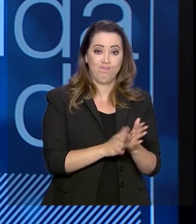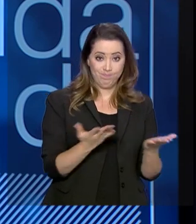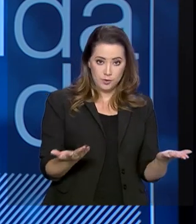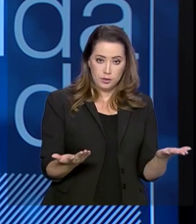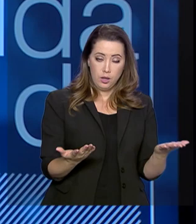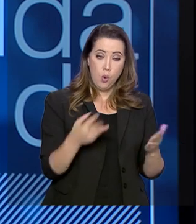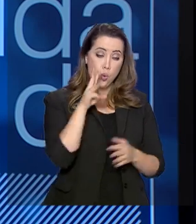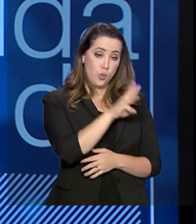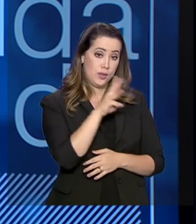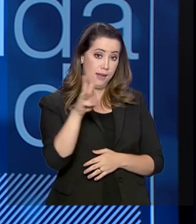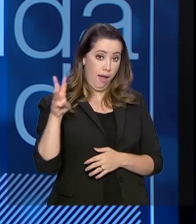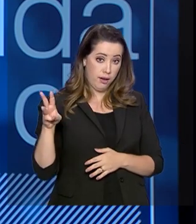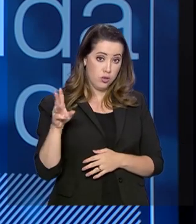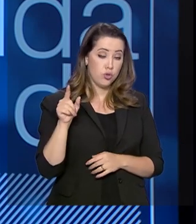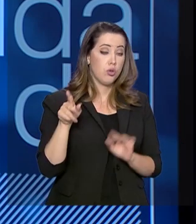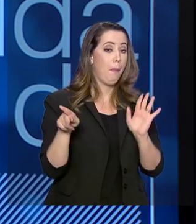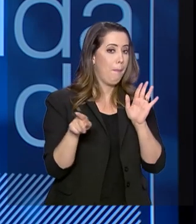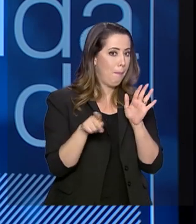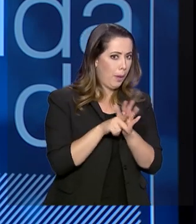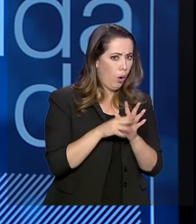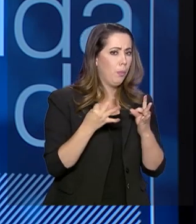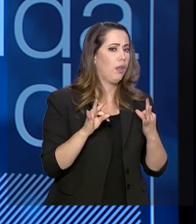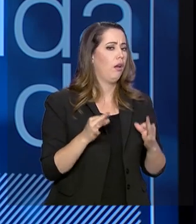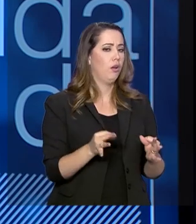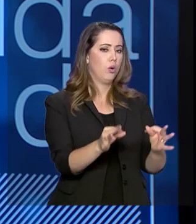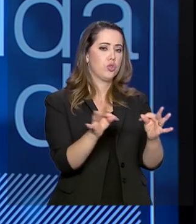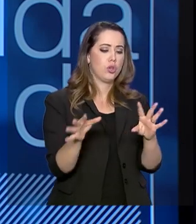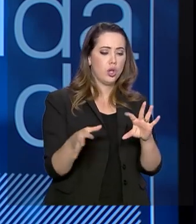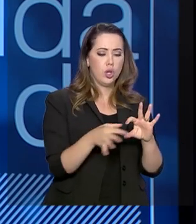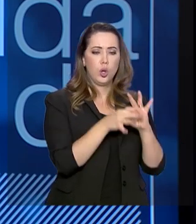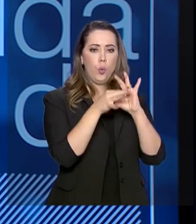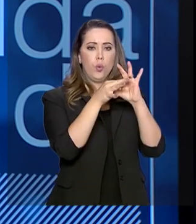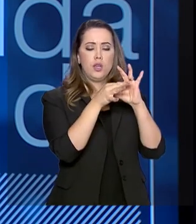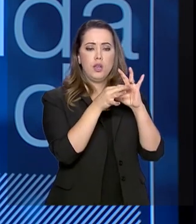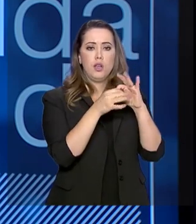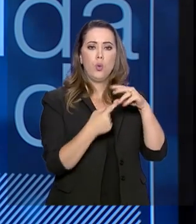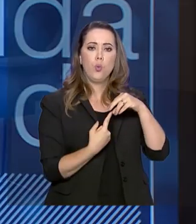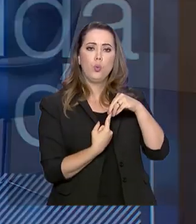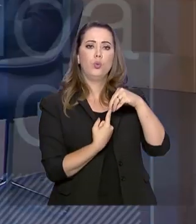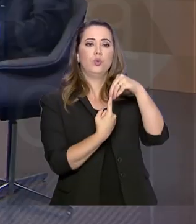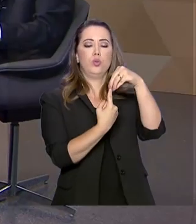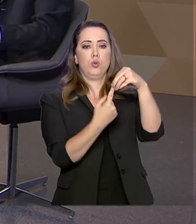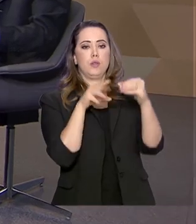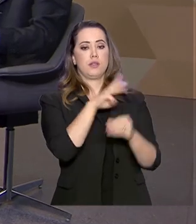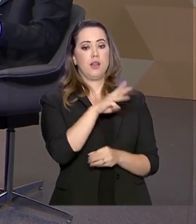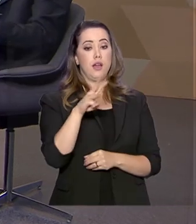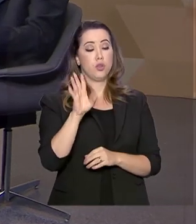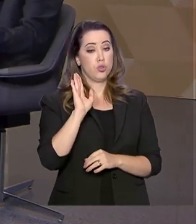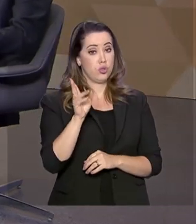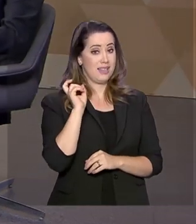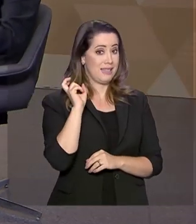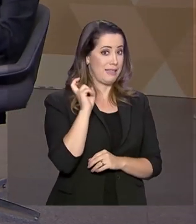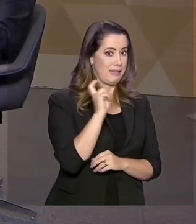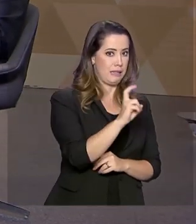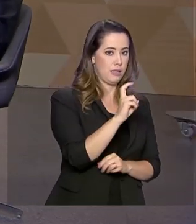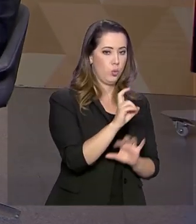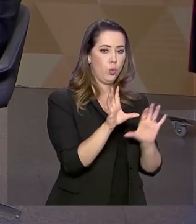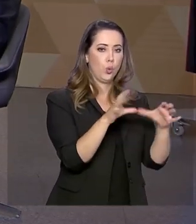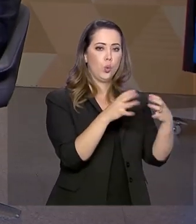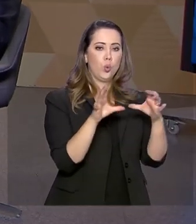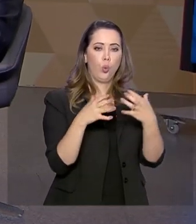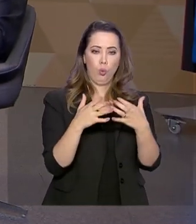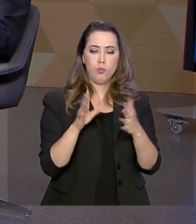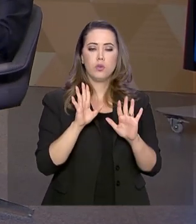justamente a plataforma tecnológica que vai unificar todas essas modalidades. Já temos hoje cinco modalidades dentro da plataforma